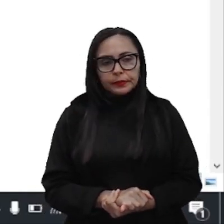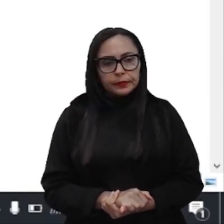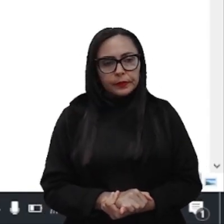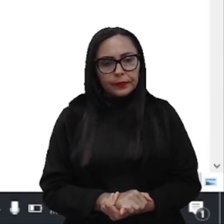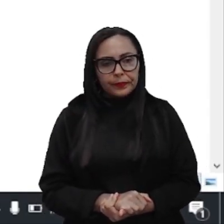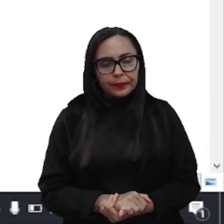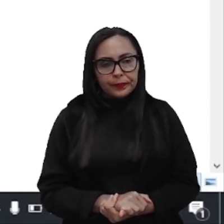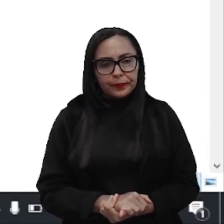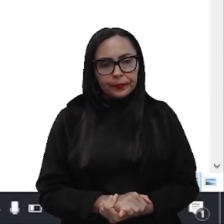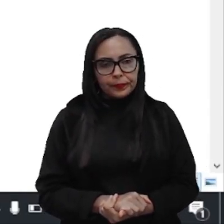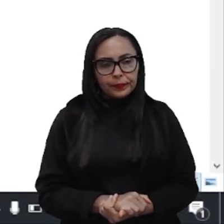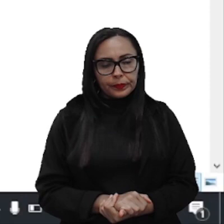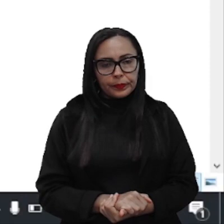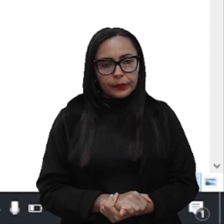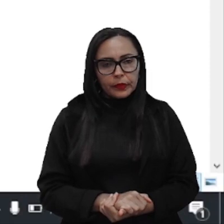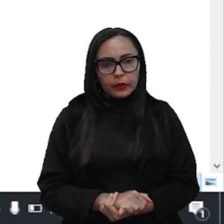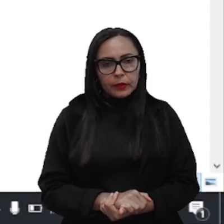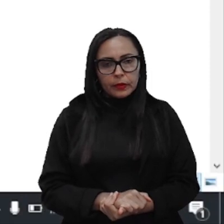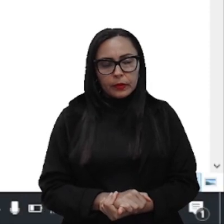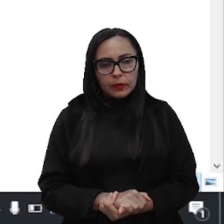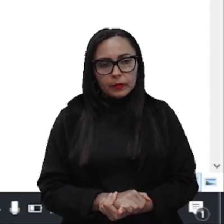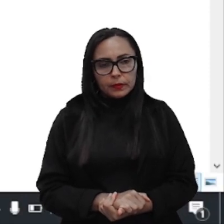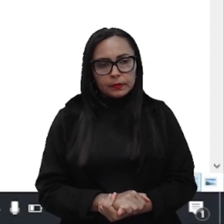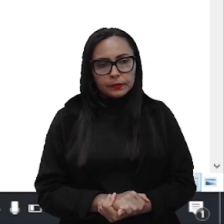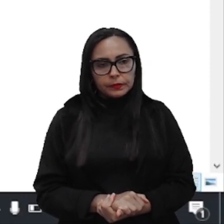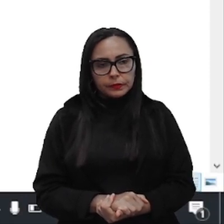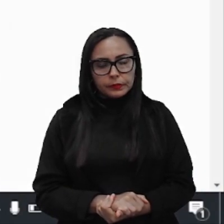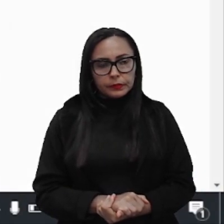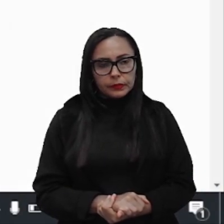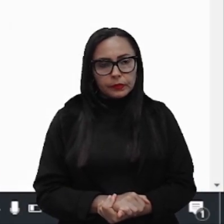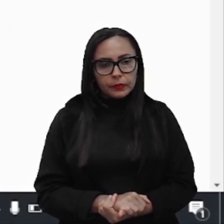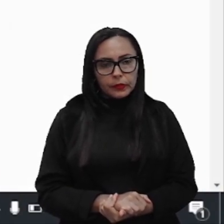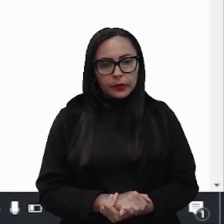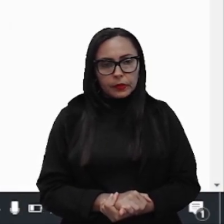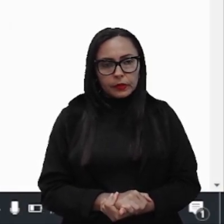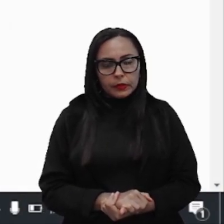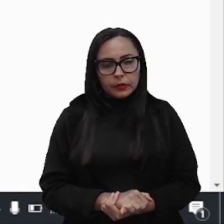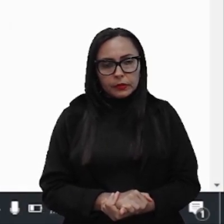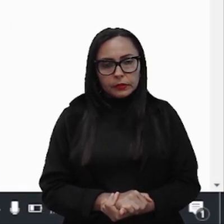Vou fechar aqui essa tela, pronto.